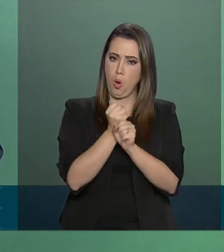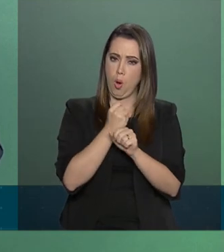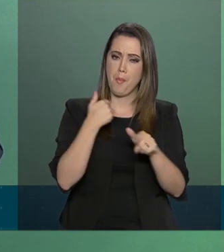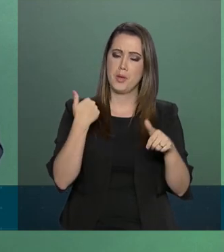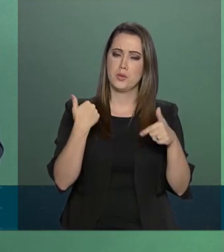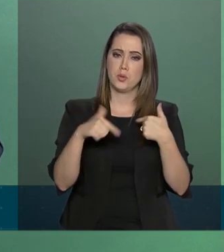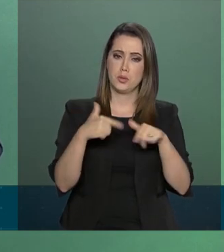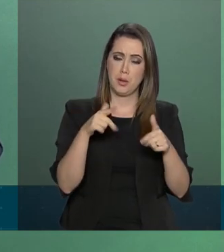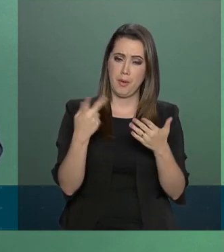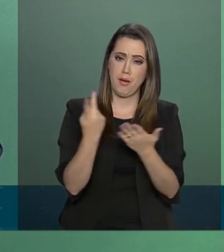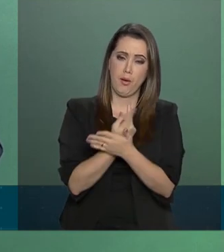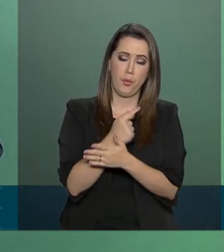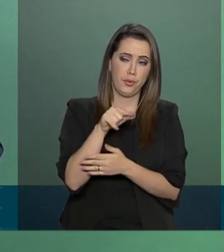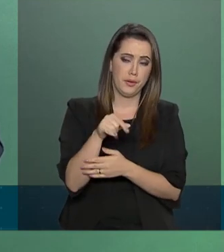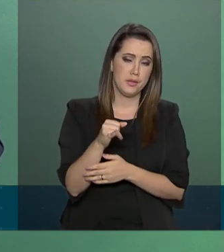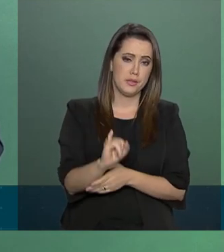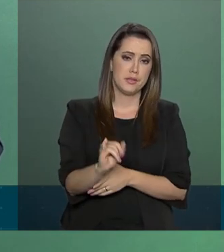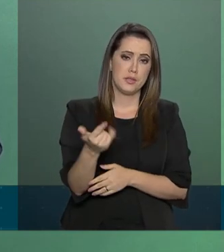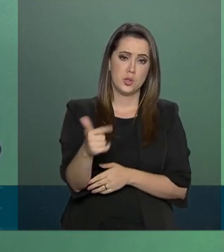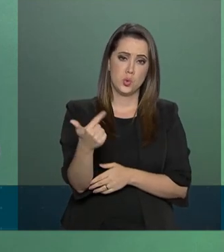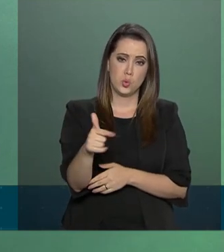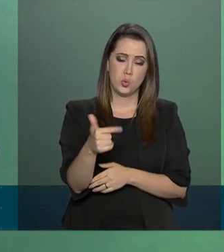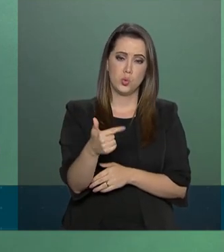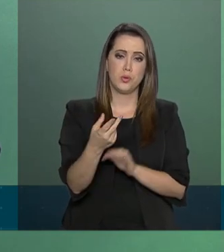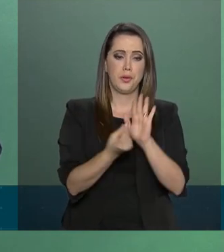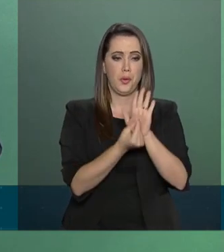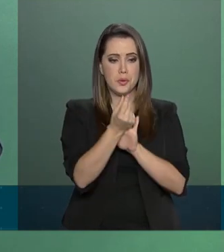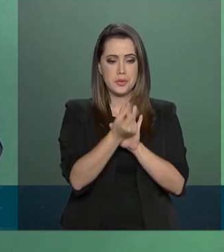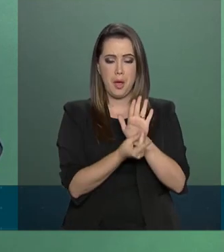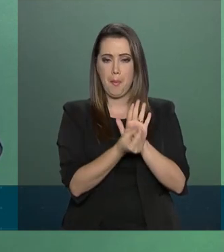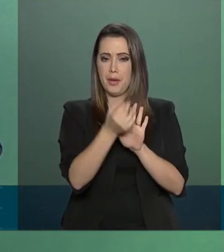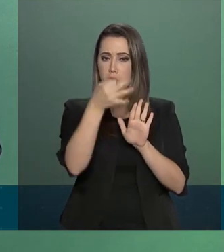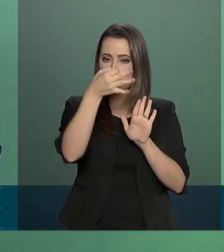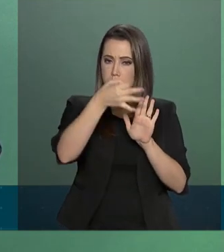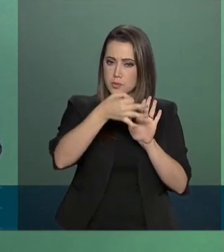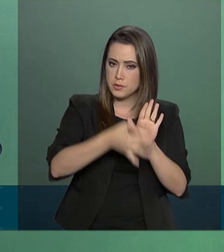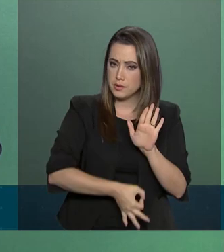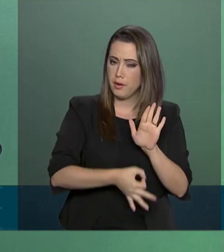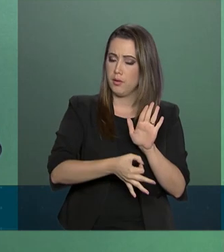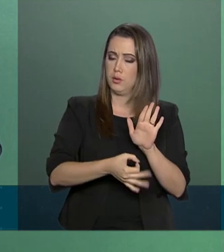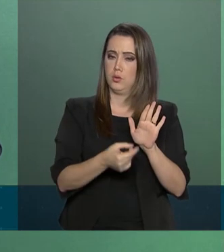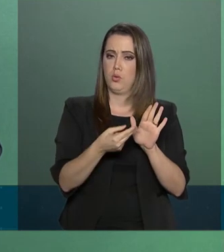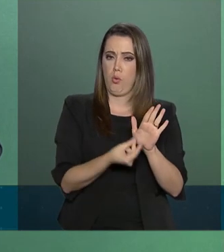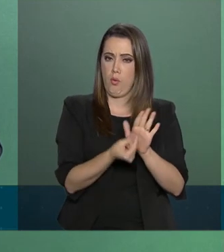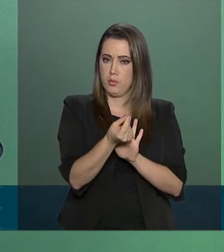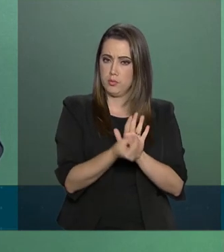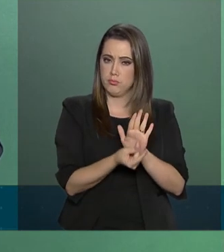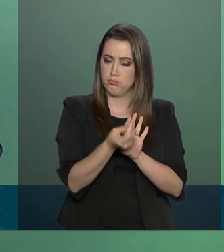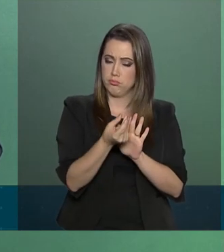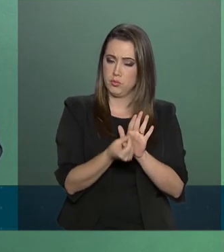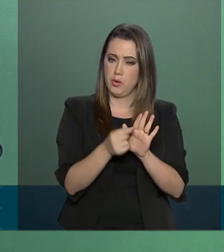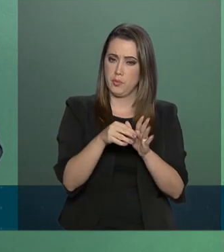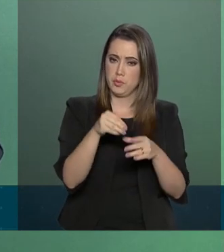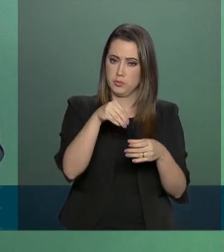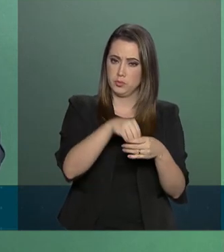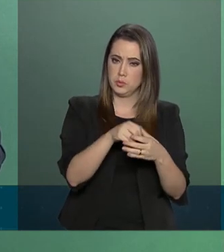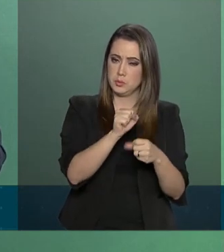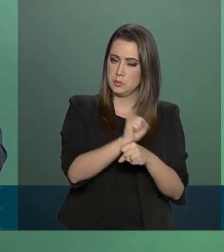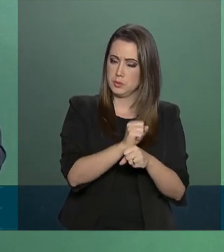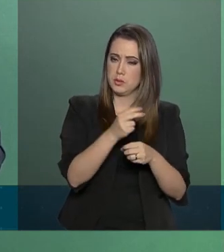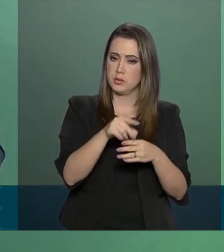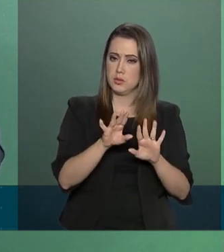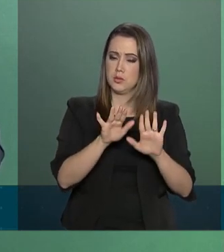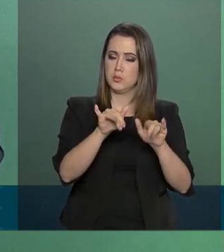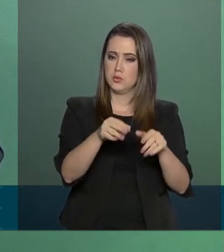conduzida sem que haja previsão real de disponibilidade financeira para que sejam